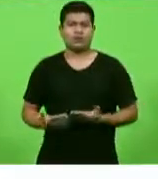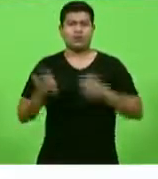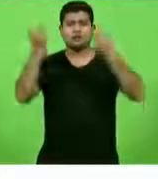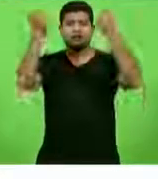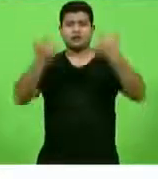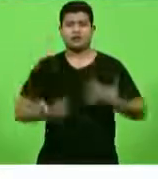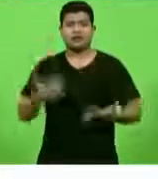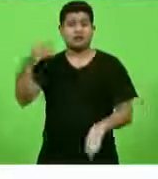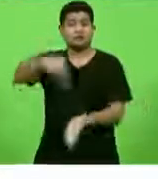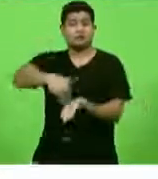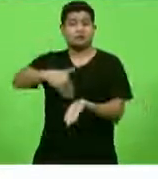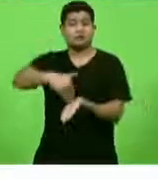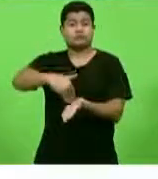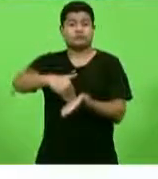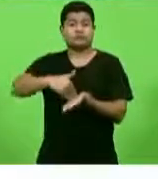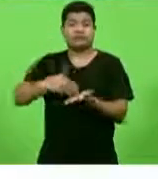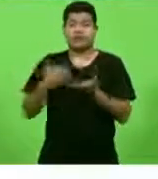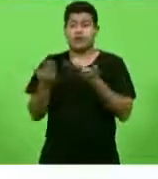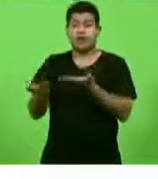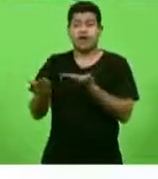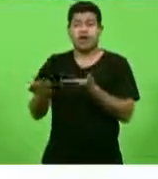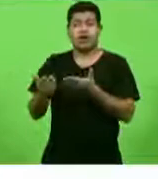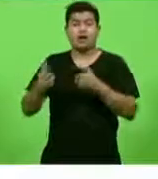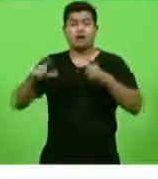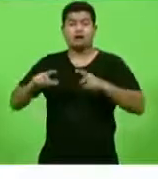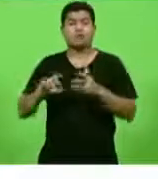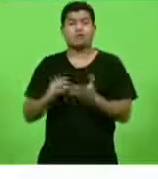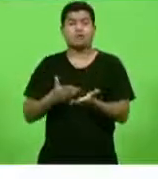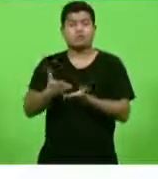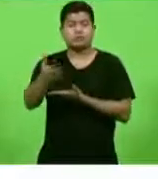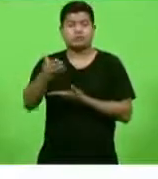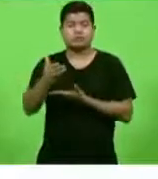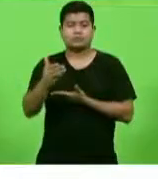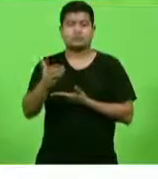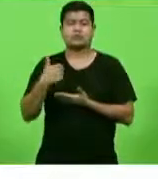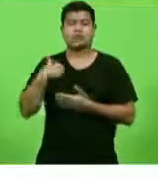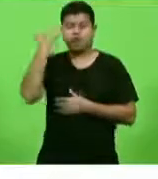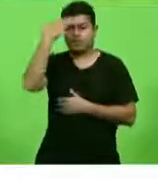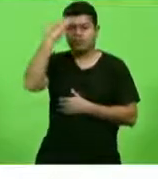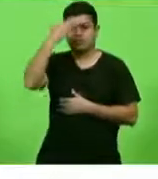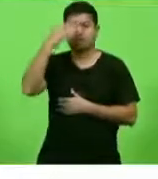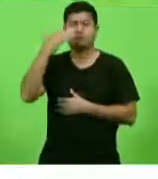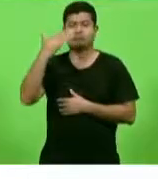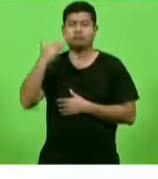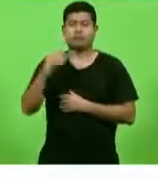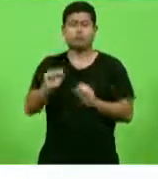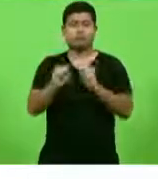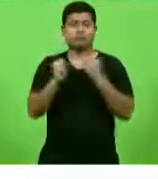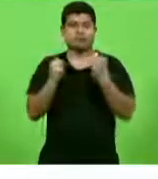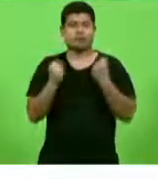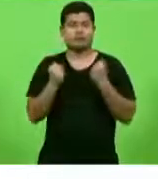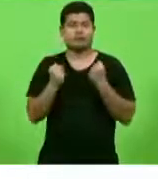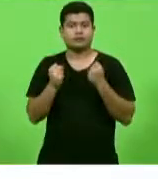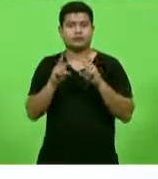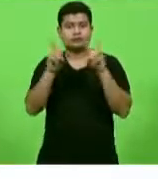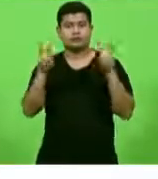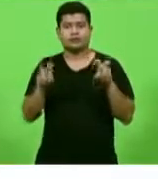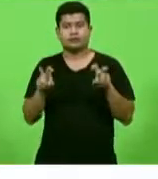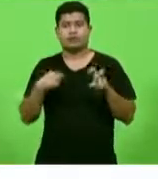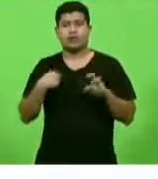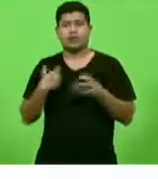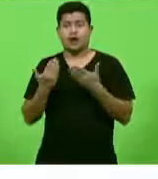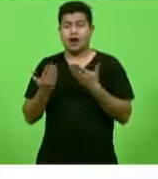fala sobre onde ele tirou as suas argumentações. Além de argumentações jurídicas amplas,